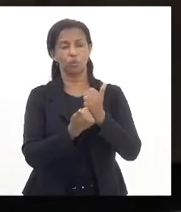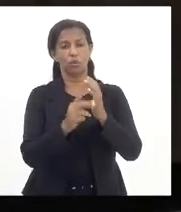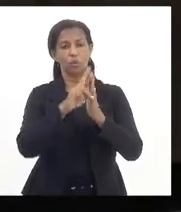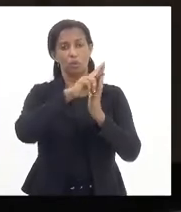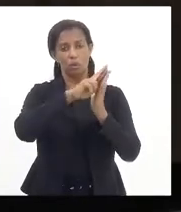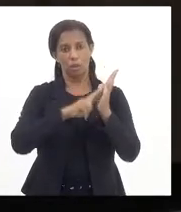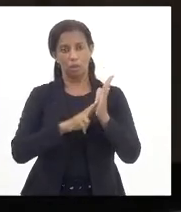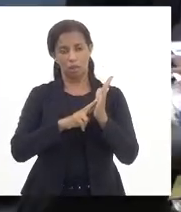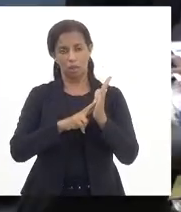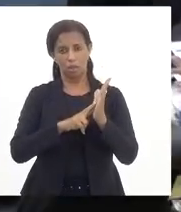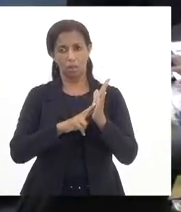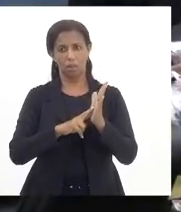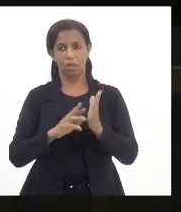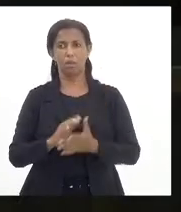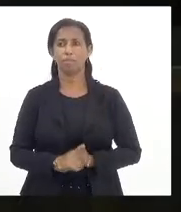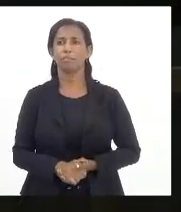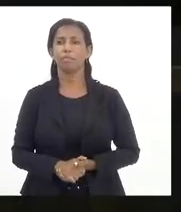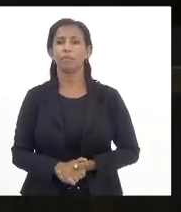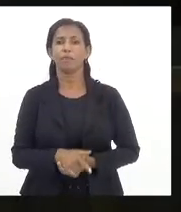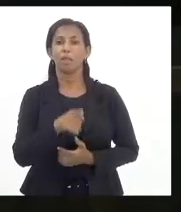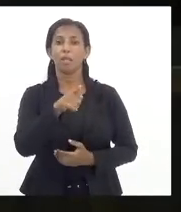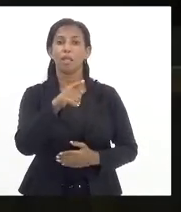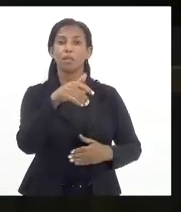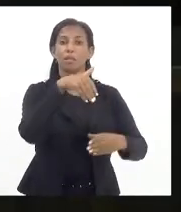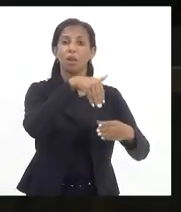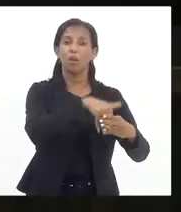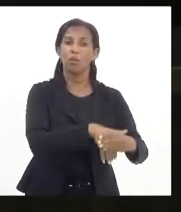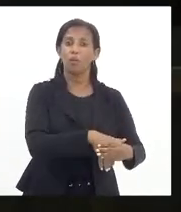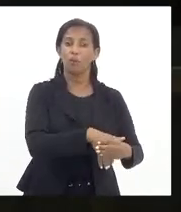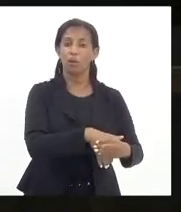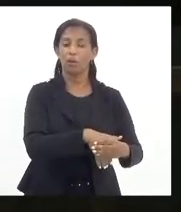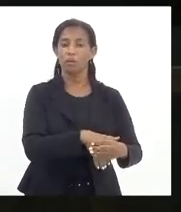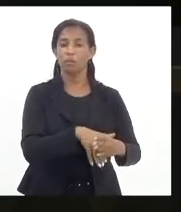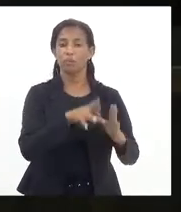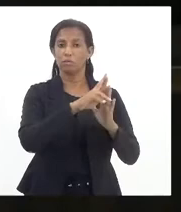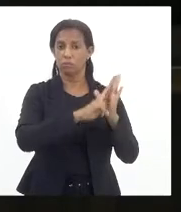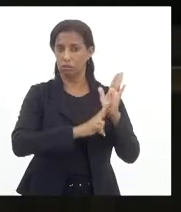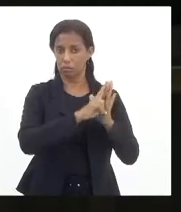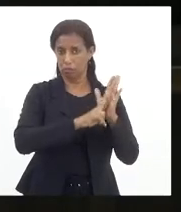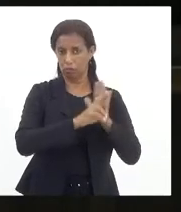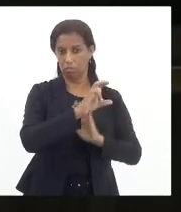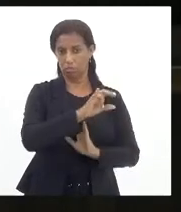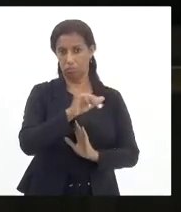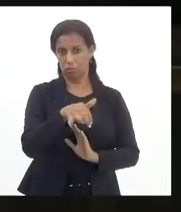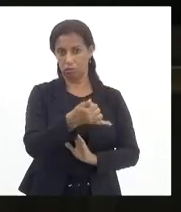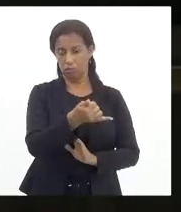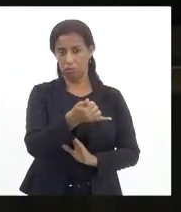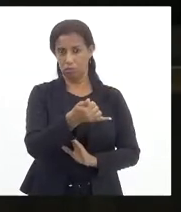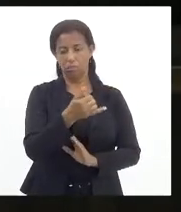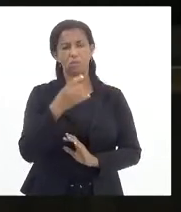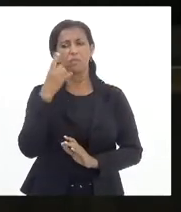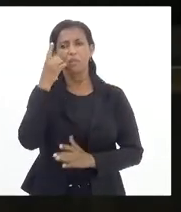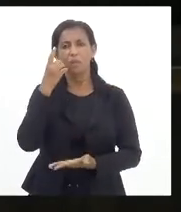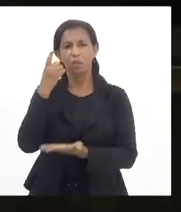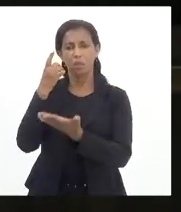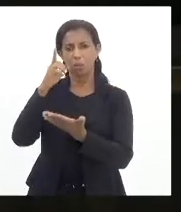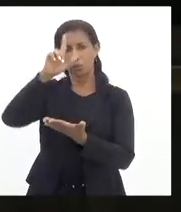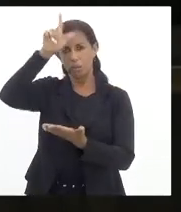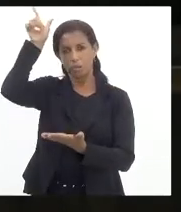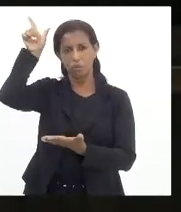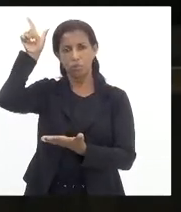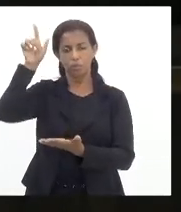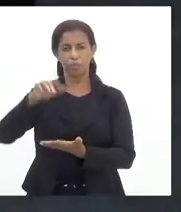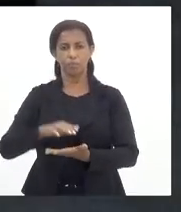de redação. Esse é o voto do relator da CCJ, deputado Luiz Paulo. Senhor presidente,